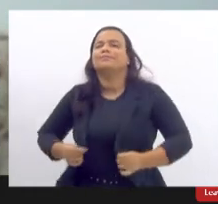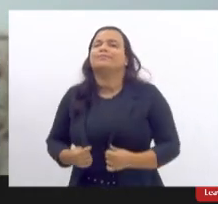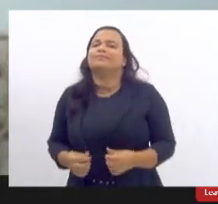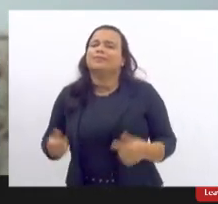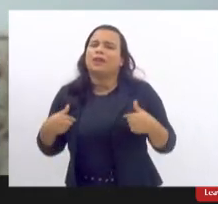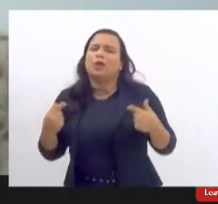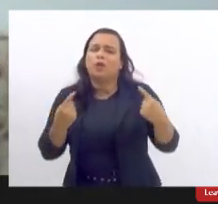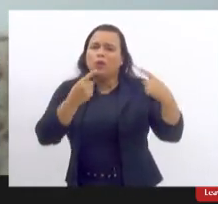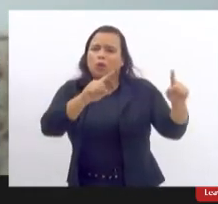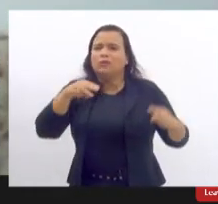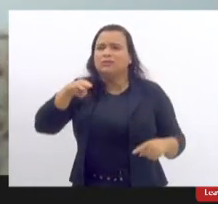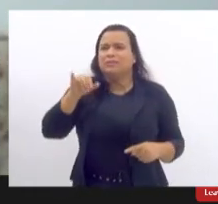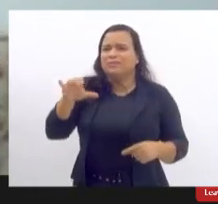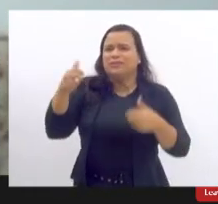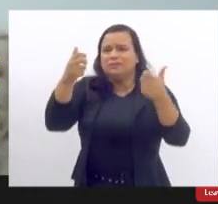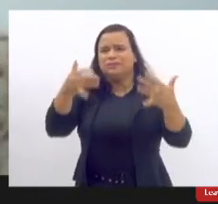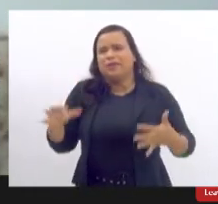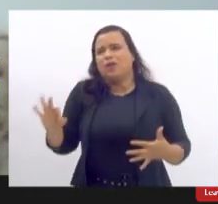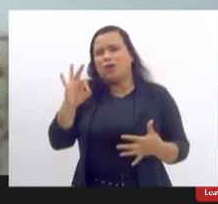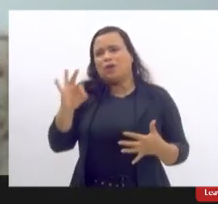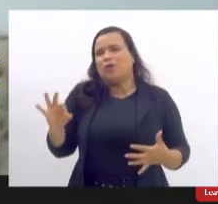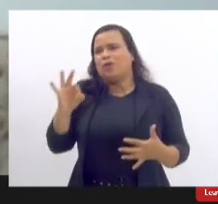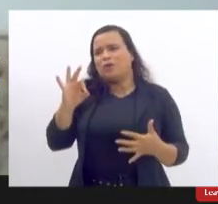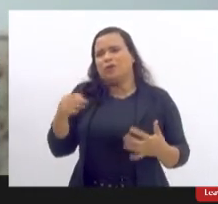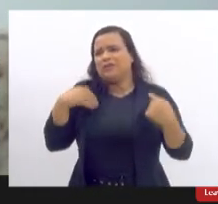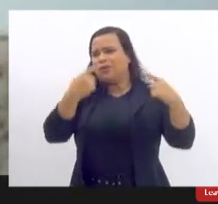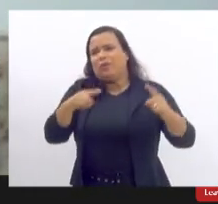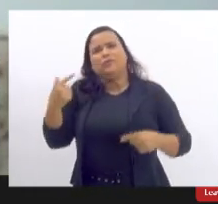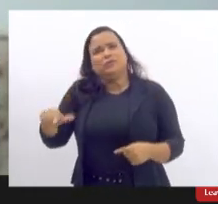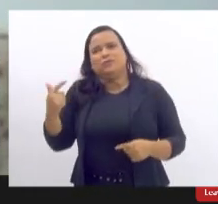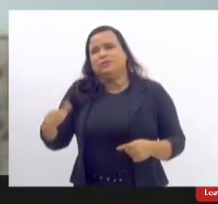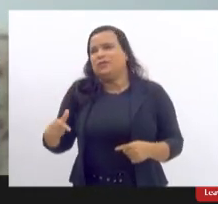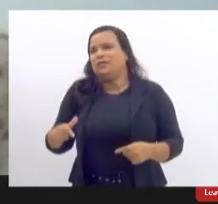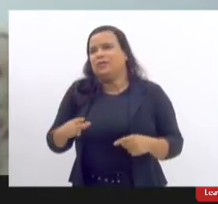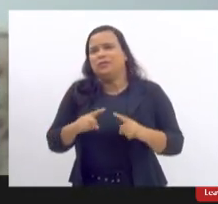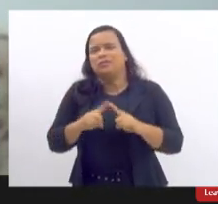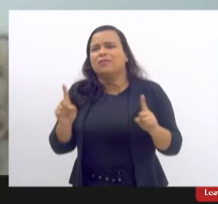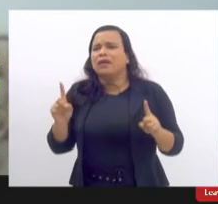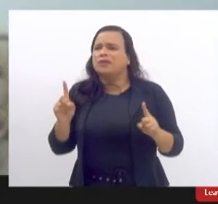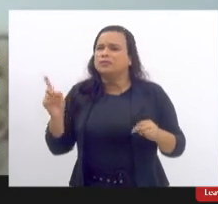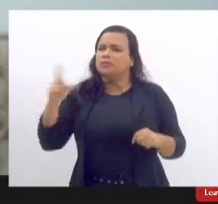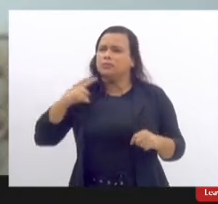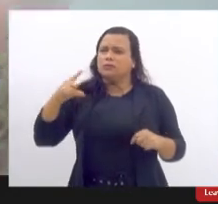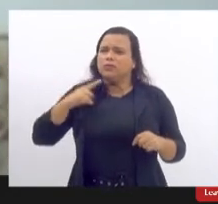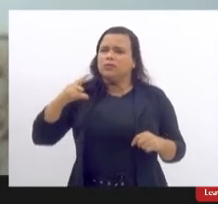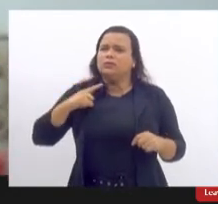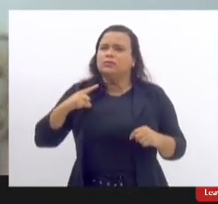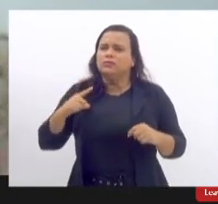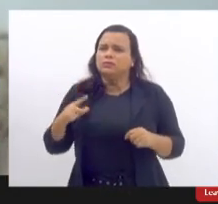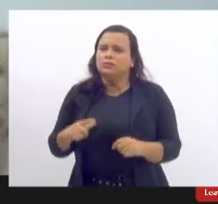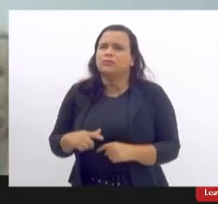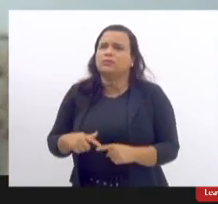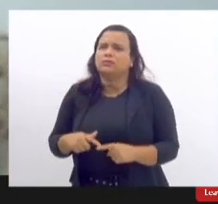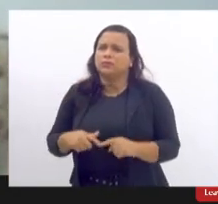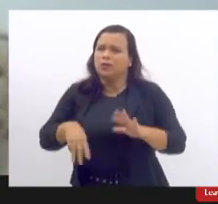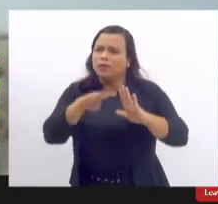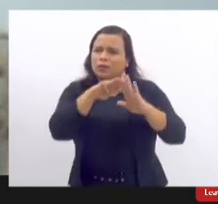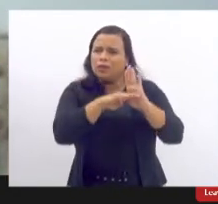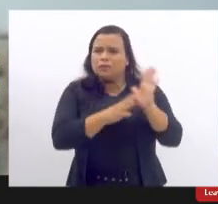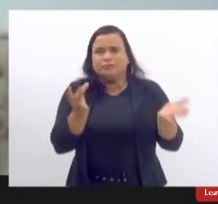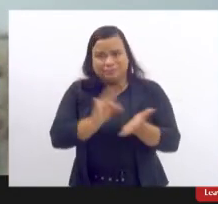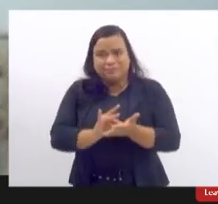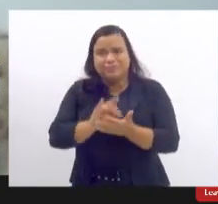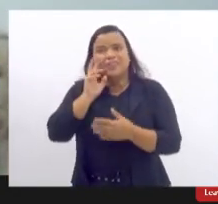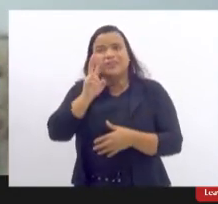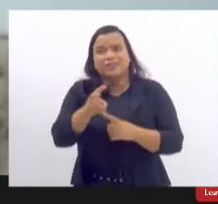contra o mim que está cobrindo a cota e que a gente agradece muito aqui agora você tem um dado de realidade